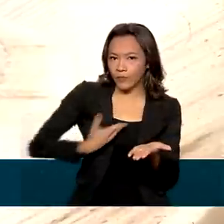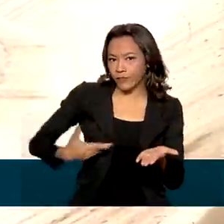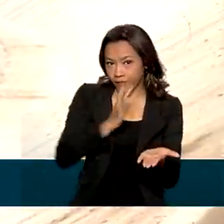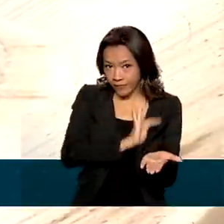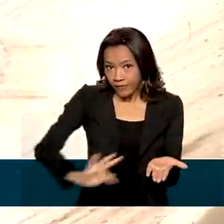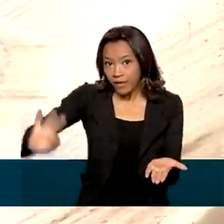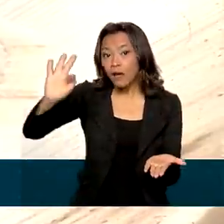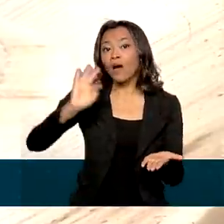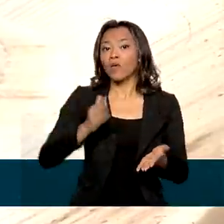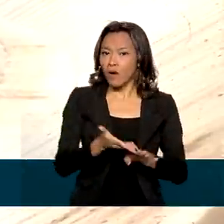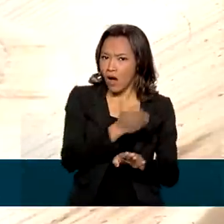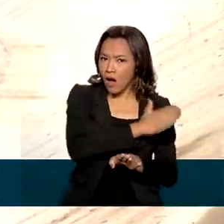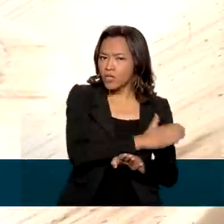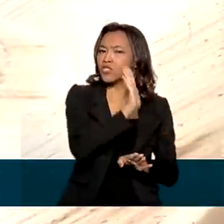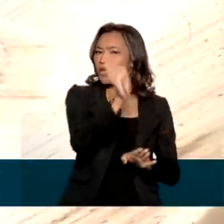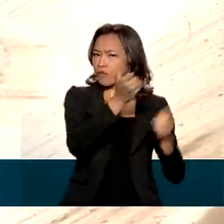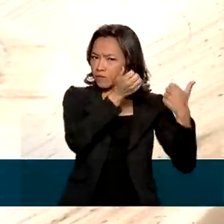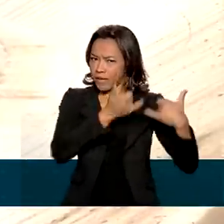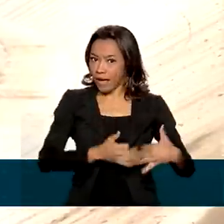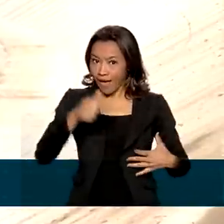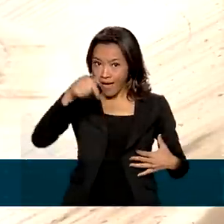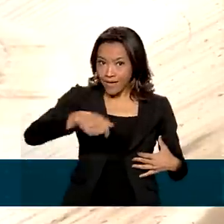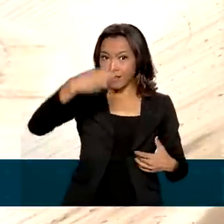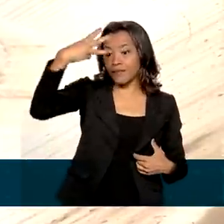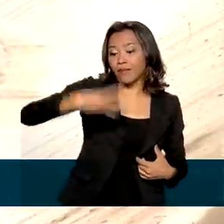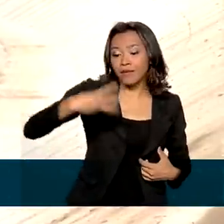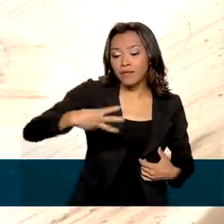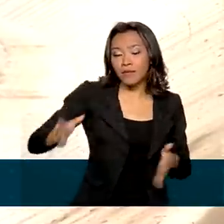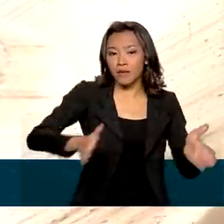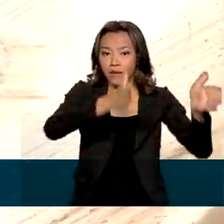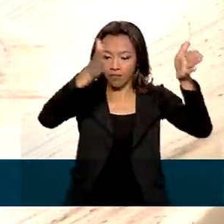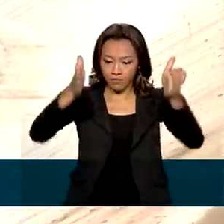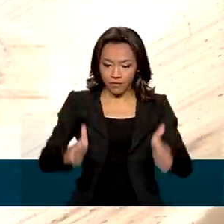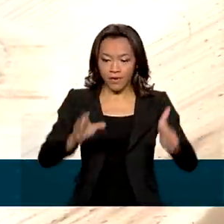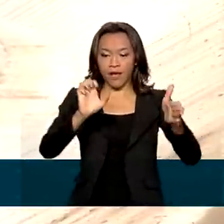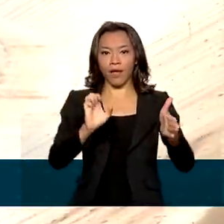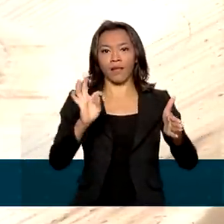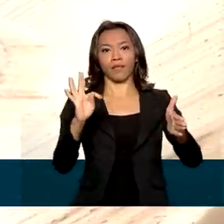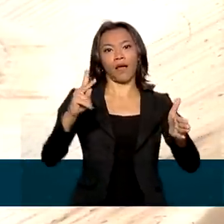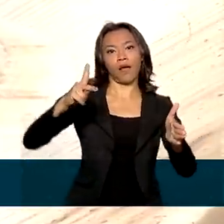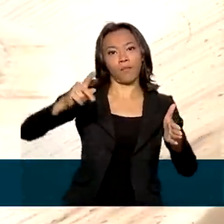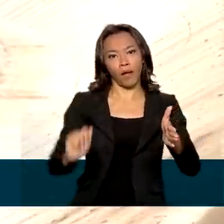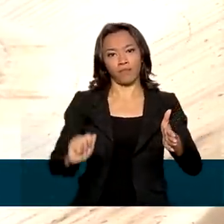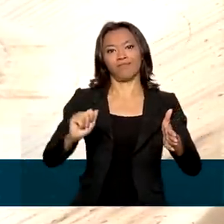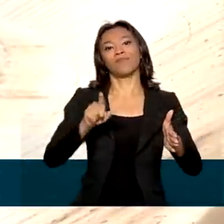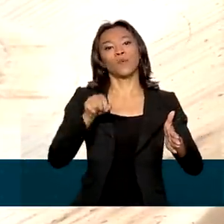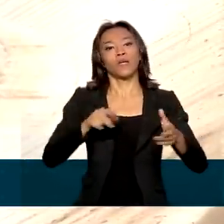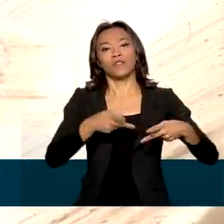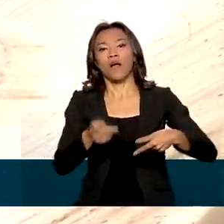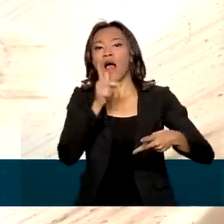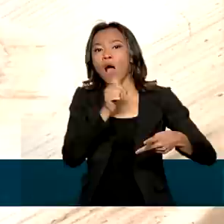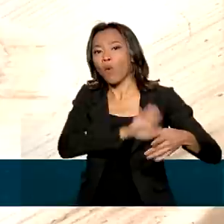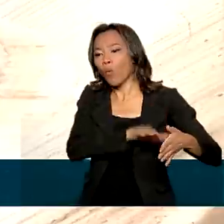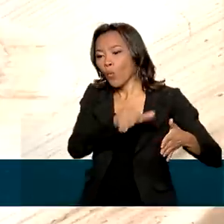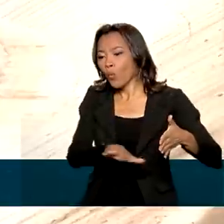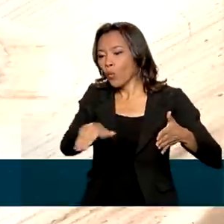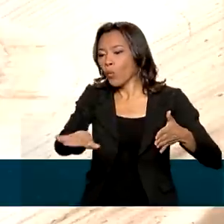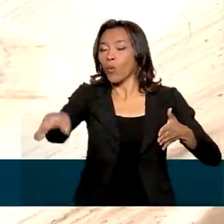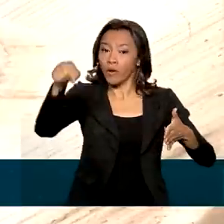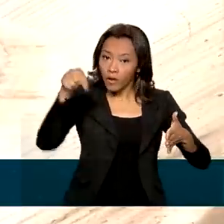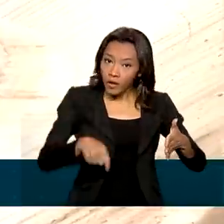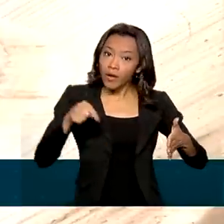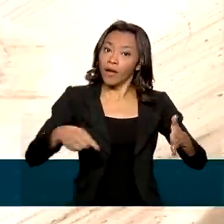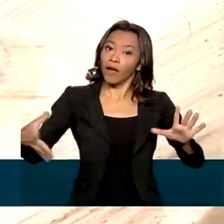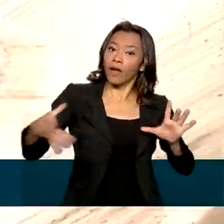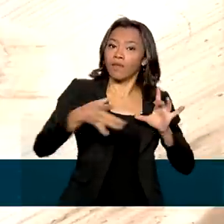E, como você disse, Renata, essa é a terceira etapa da Jornada das Águas, que é uma iniciativa do Ministério do Desenvolvimento